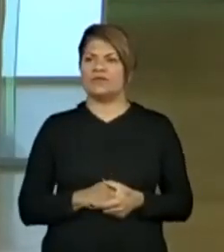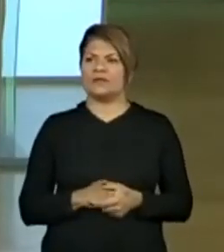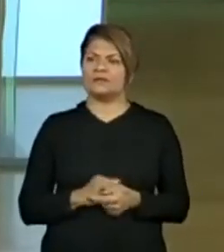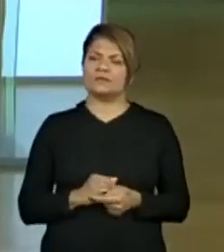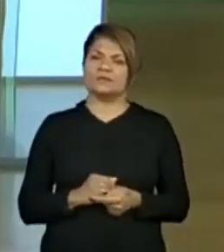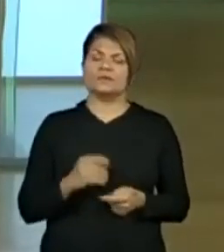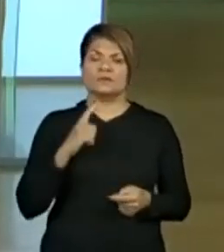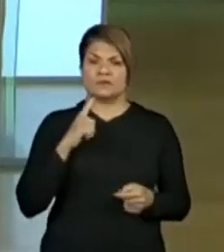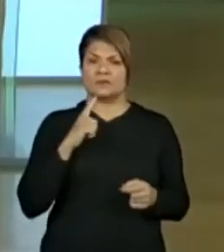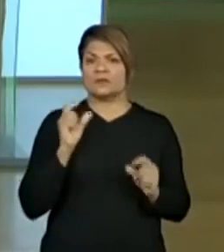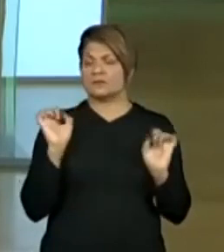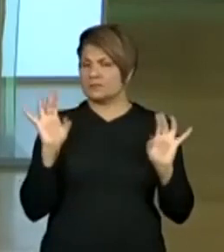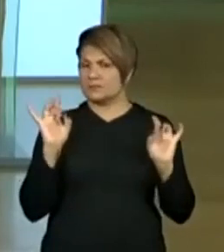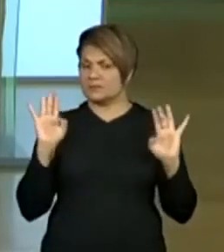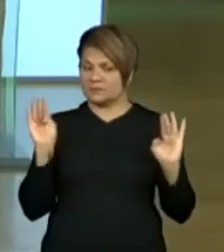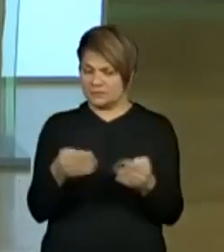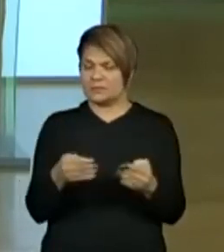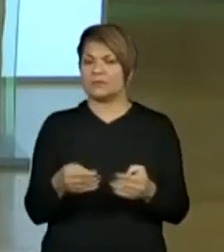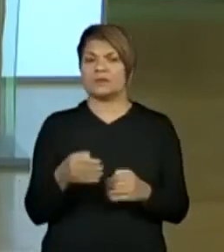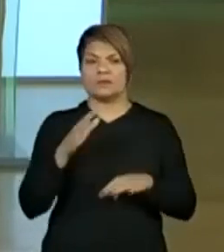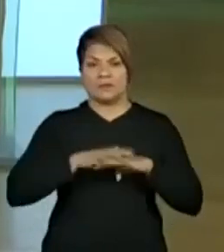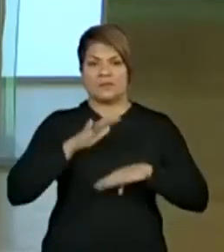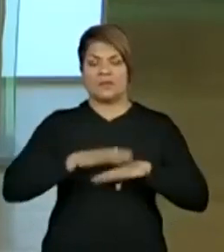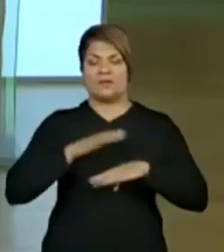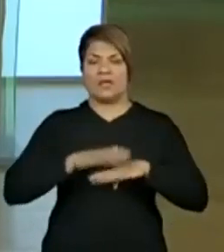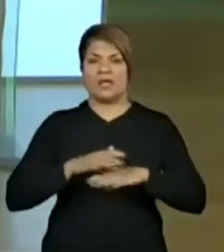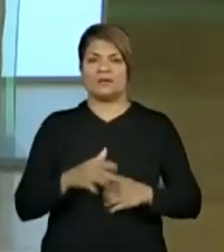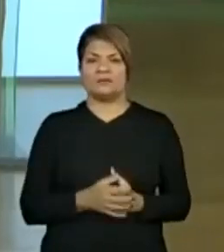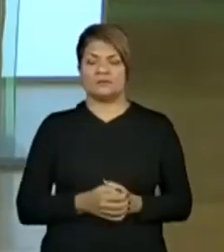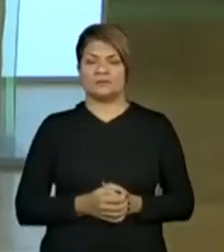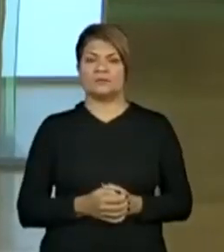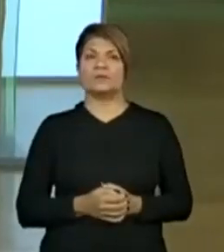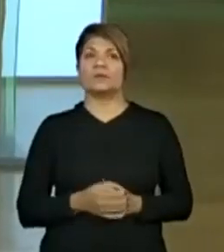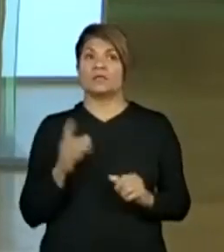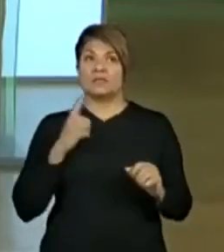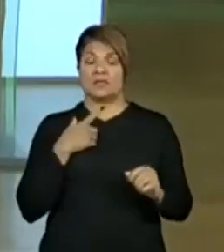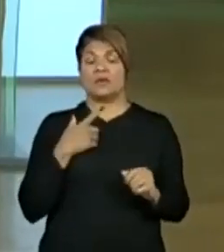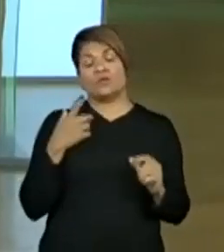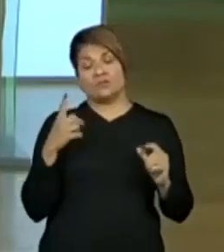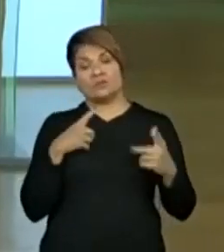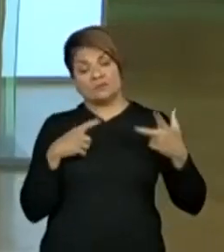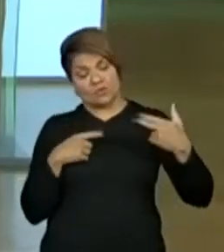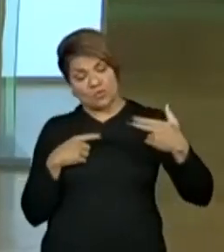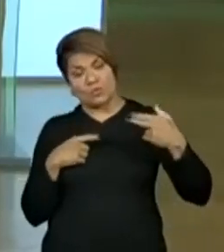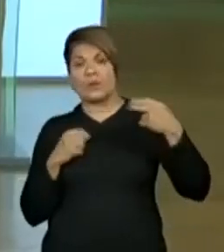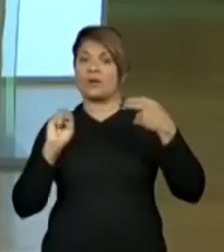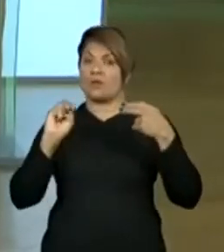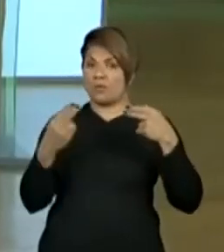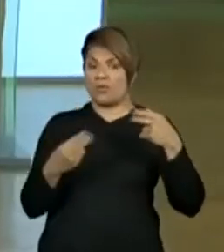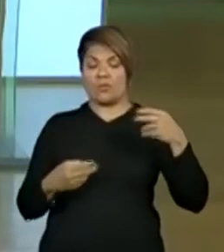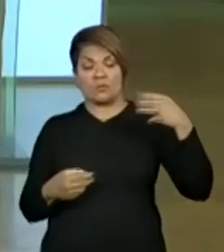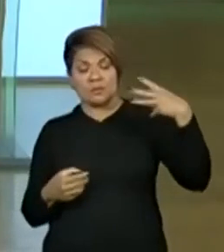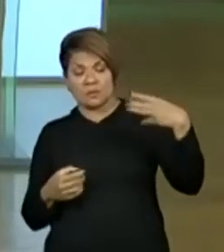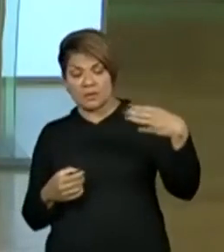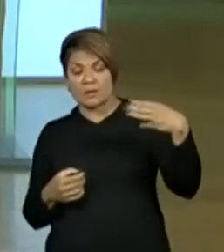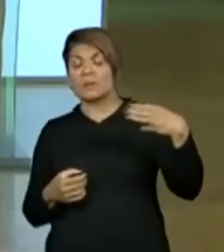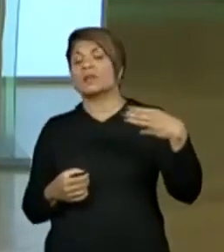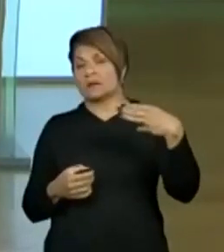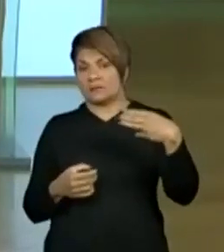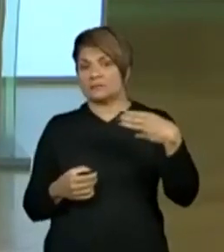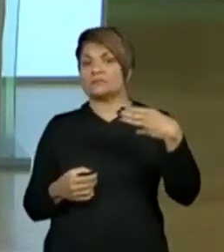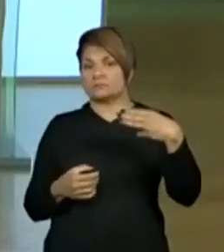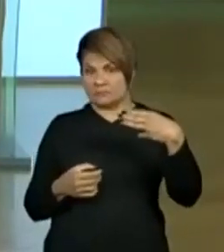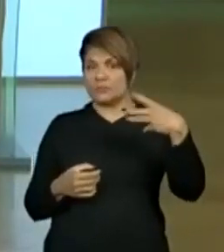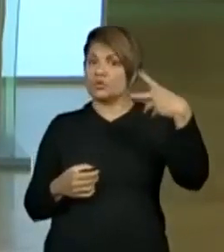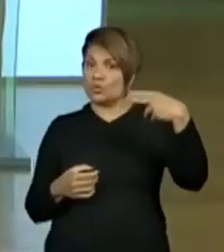exclusividade para a matemática. Então, sempre vai ter aulas duplas de matemática ou triplas. Amanhã e na sexta-feira, tá